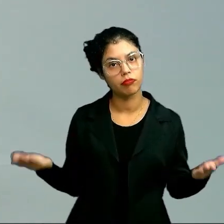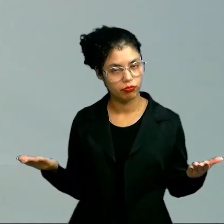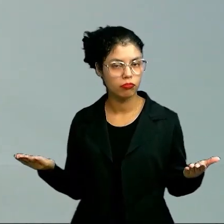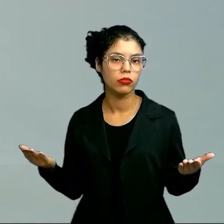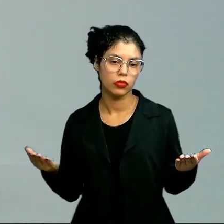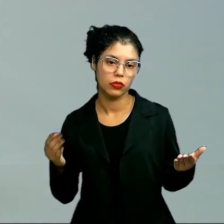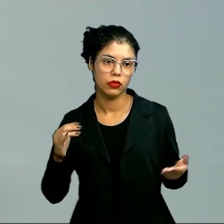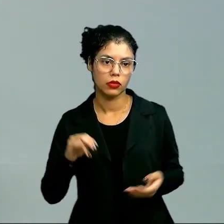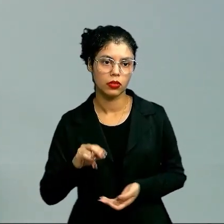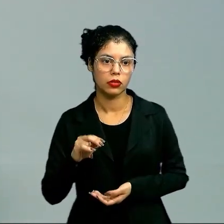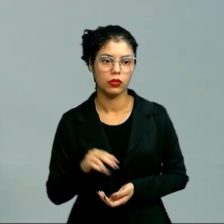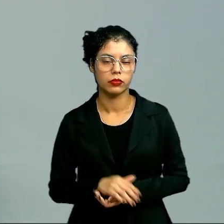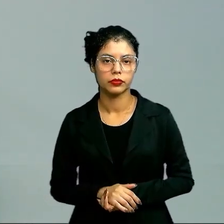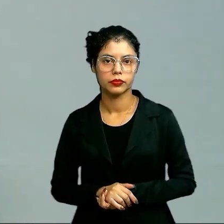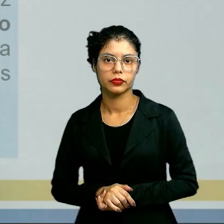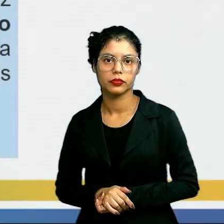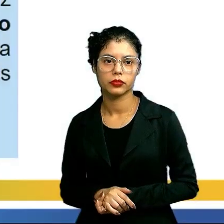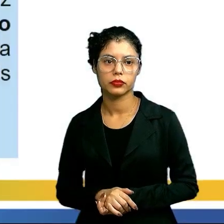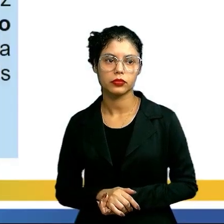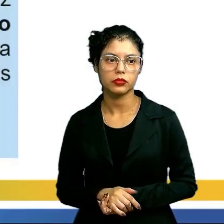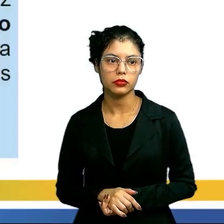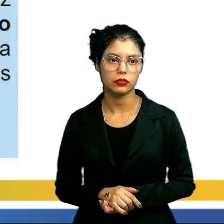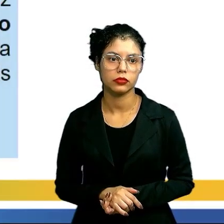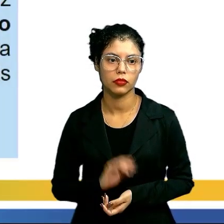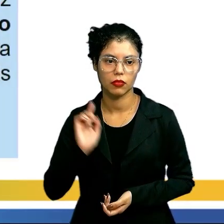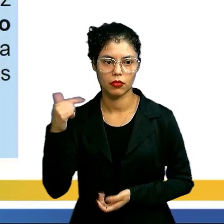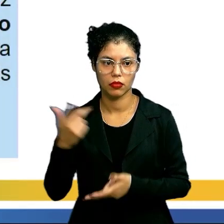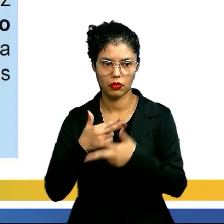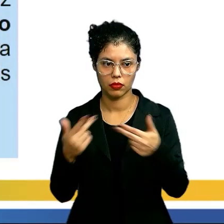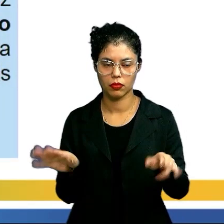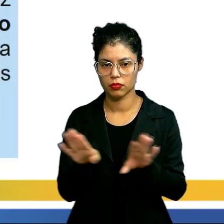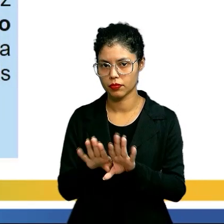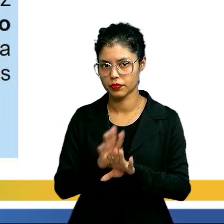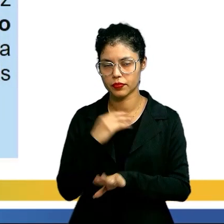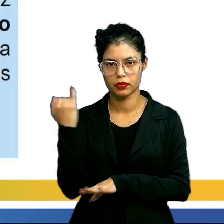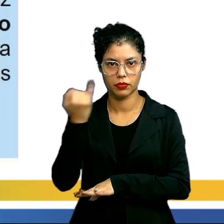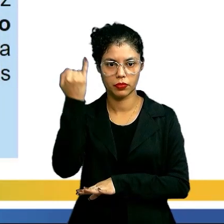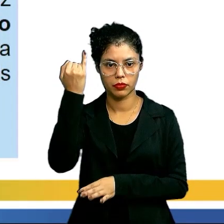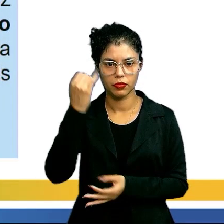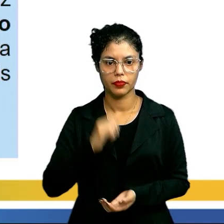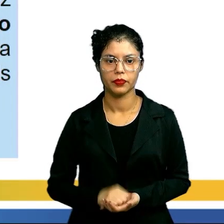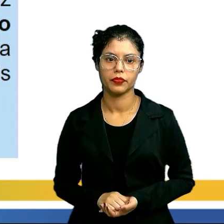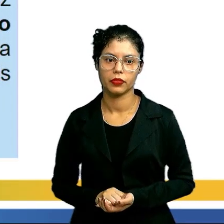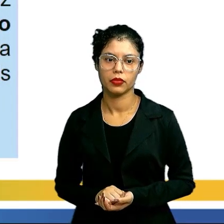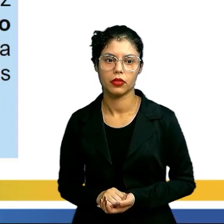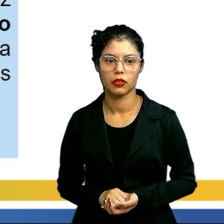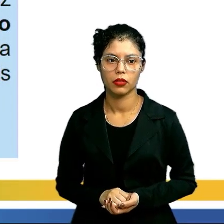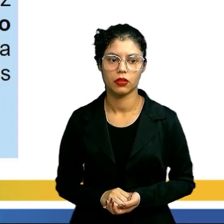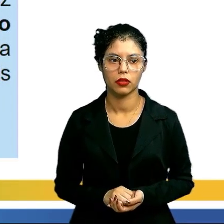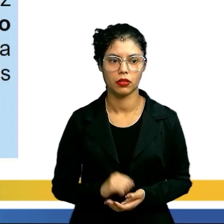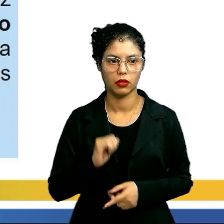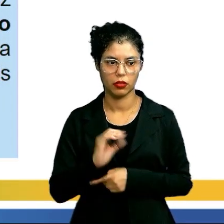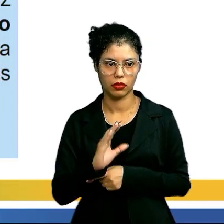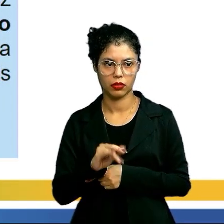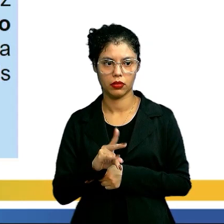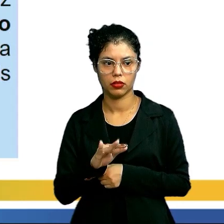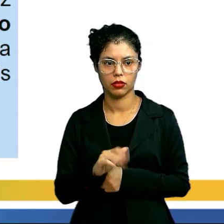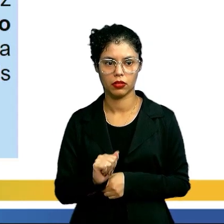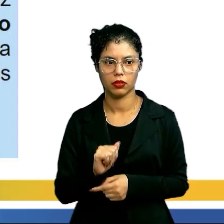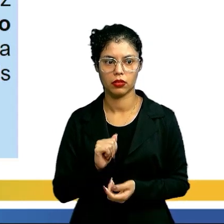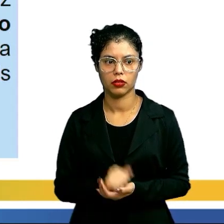um niilista. Agora, outra coisa também que é importante é que a cama está